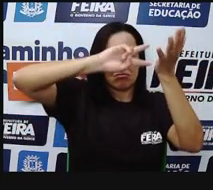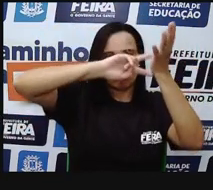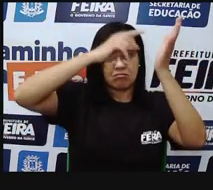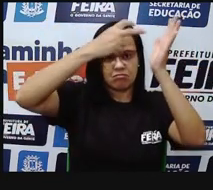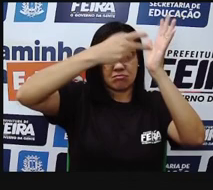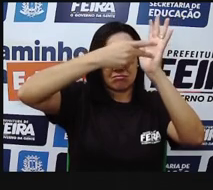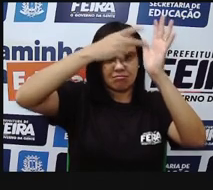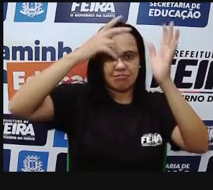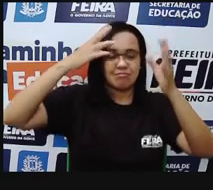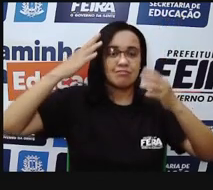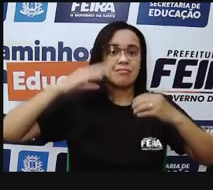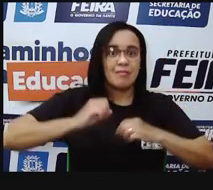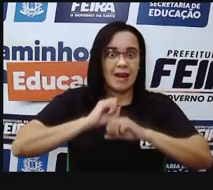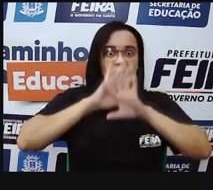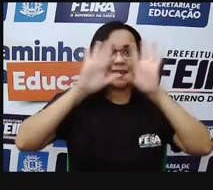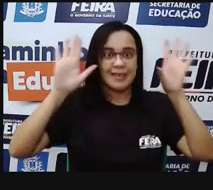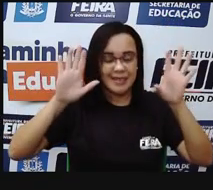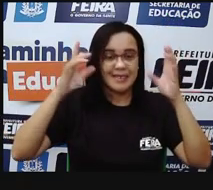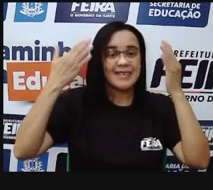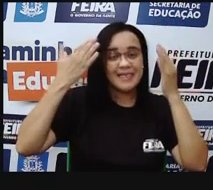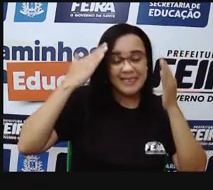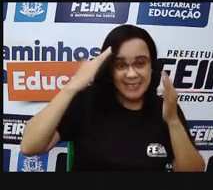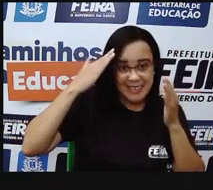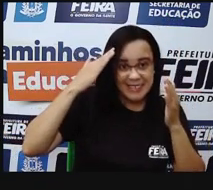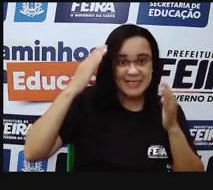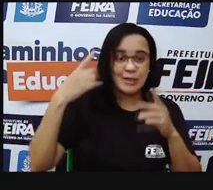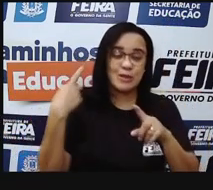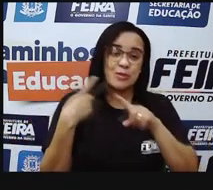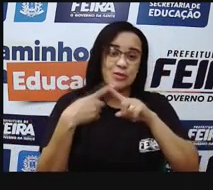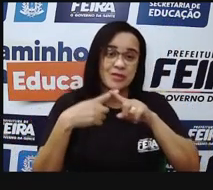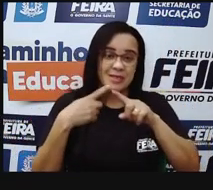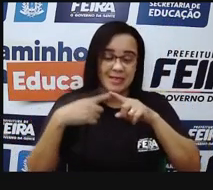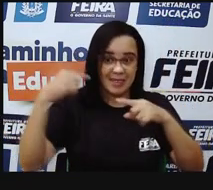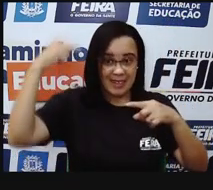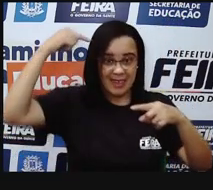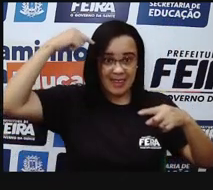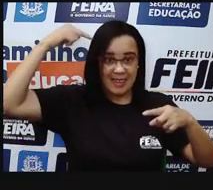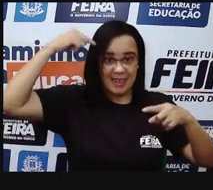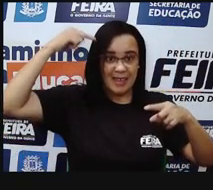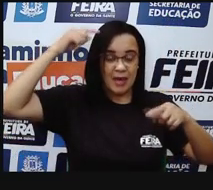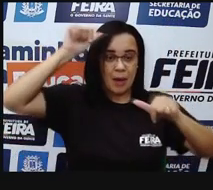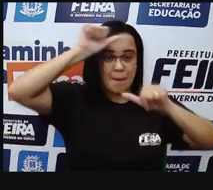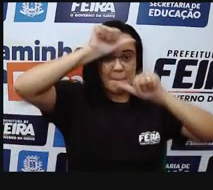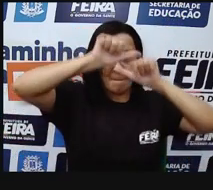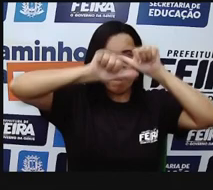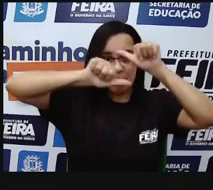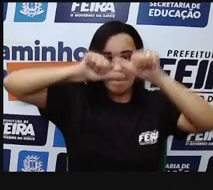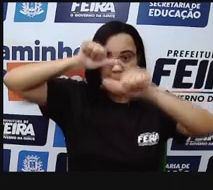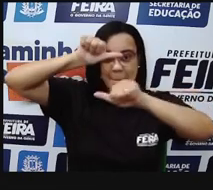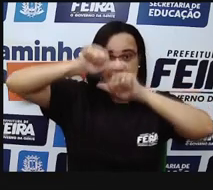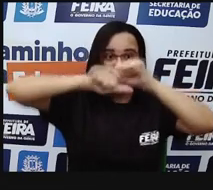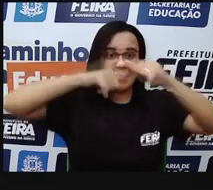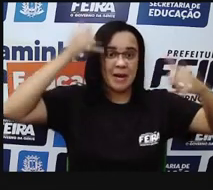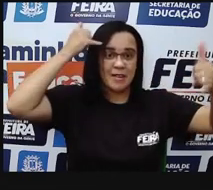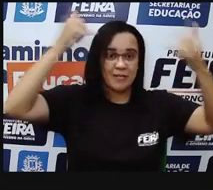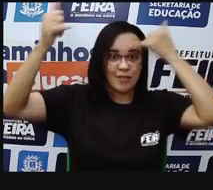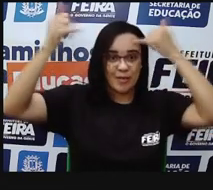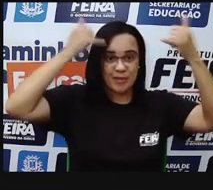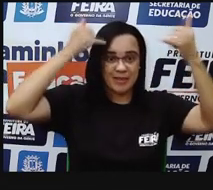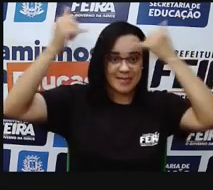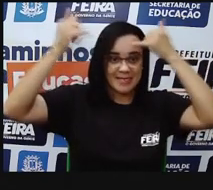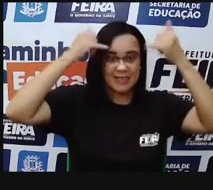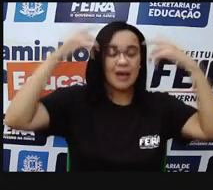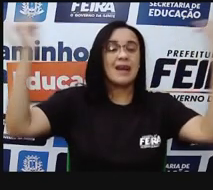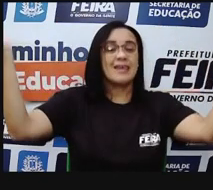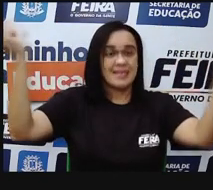compreender o que que o outro está fazendo, ou que soma, que barulho é isso, né? Está vindo aí que eu estou